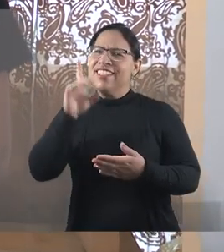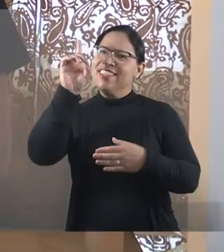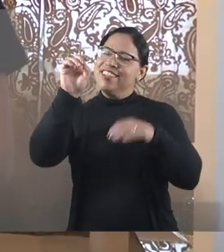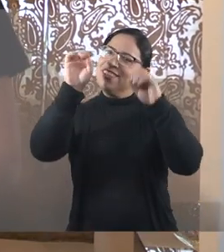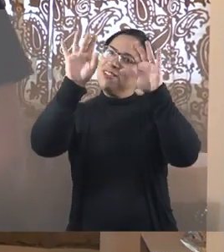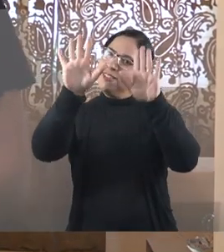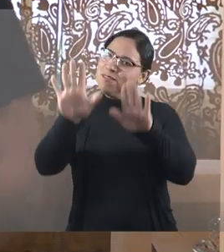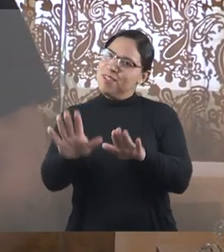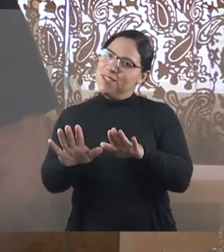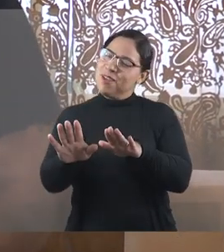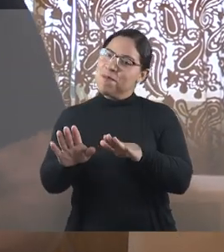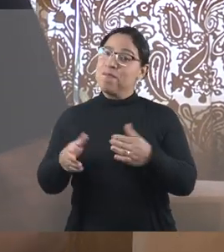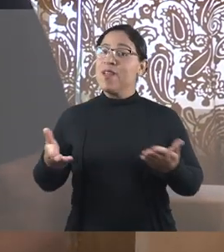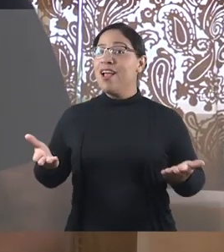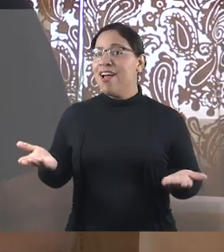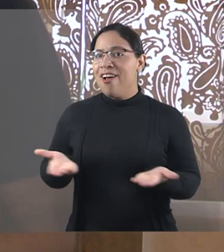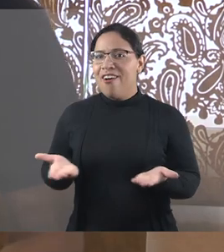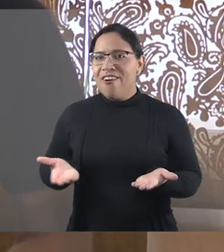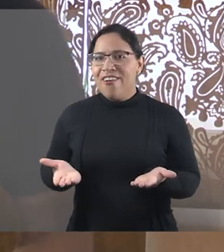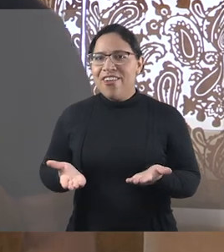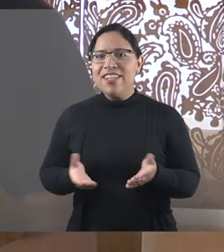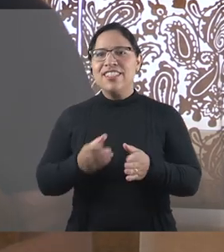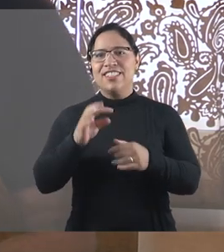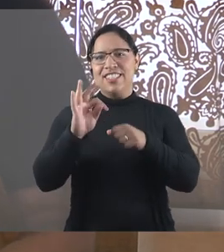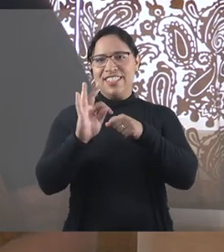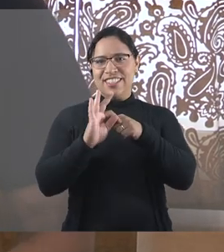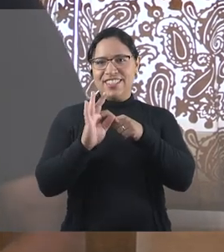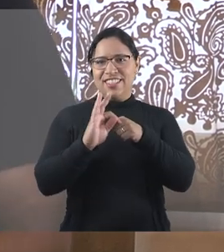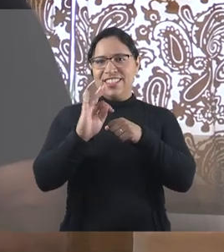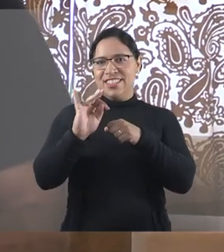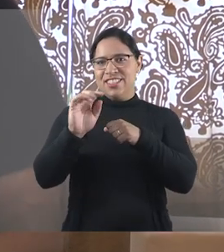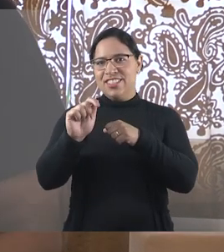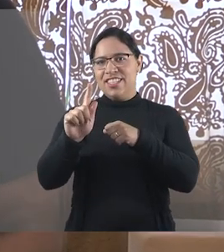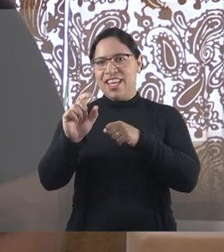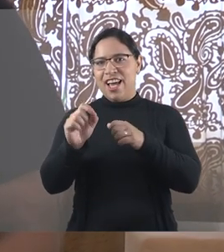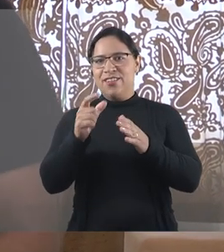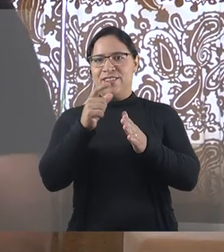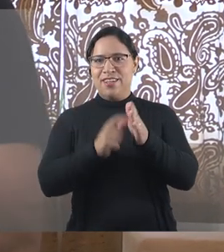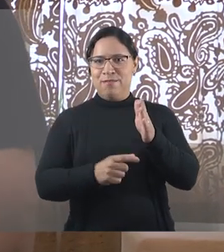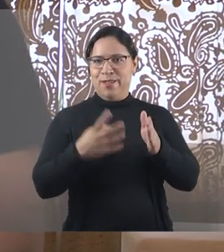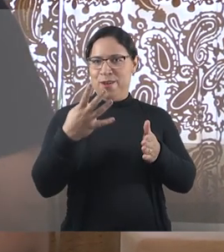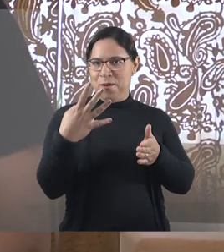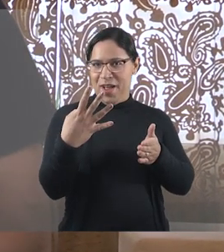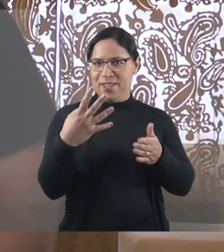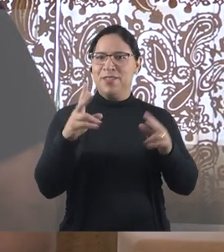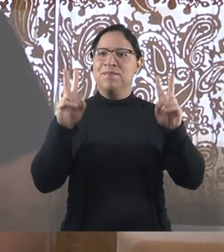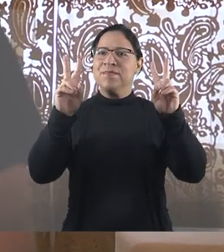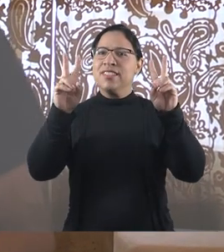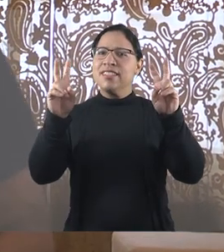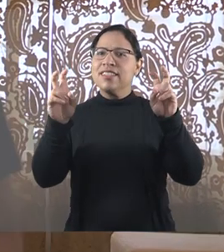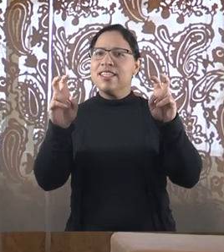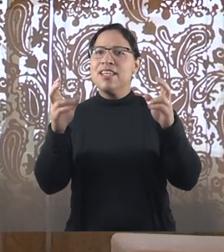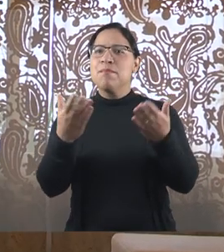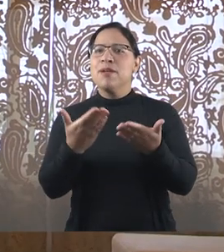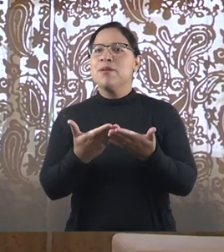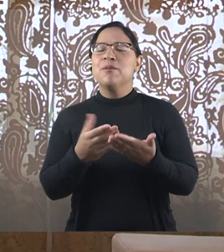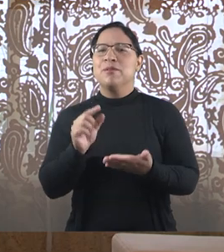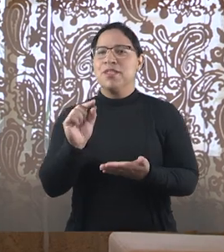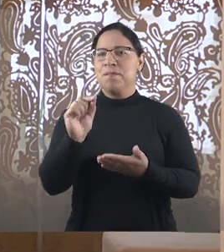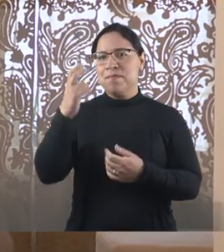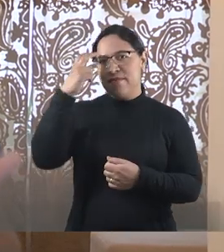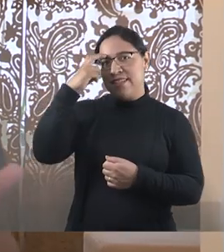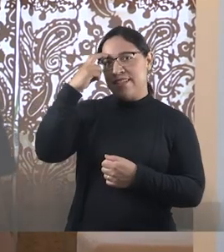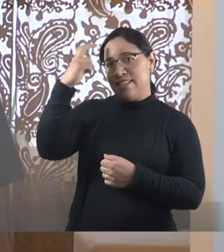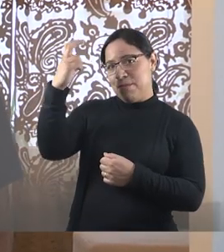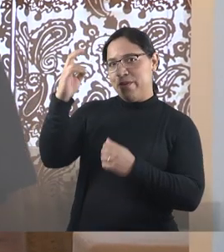E hoje nós vamos falar sobre Tiago, capítulo 4. O tema de hoje é sabedoria e oração. Pra isso, eu queria te contar uma história.